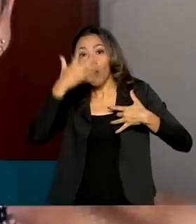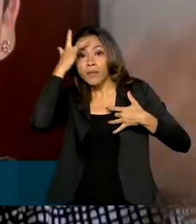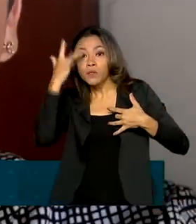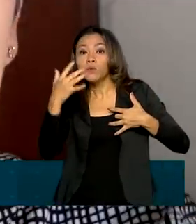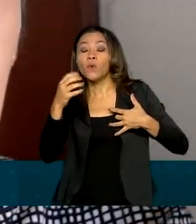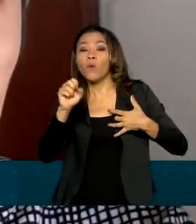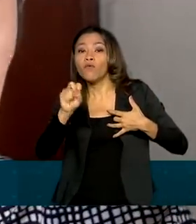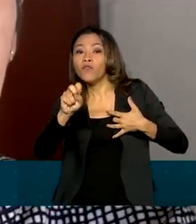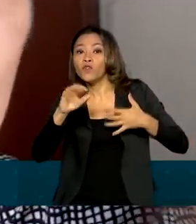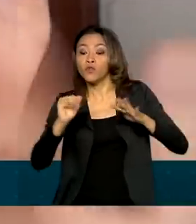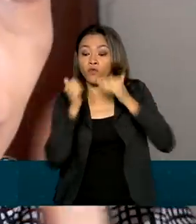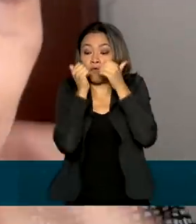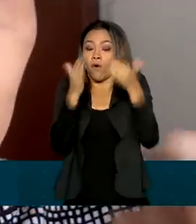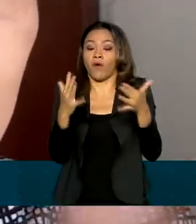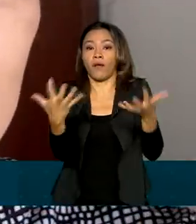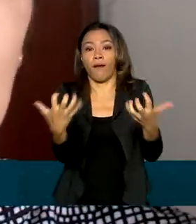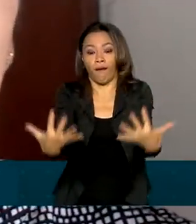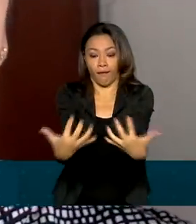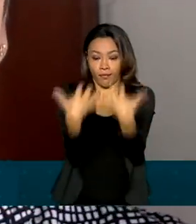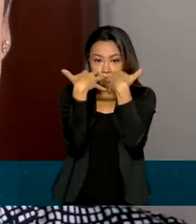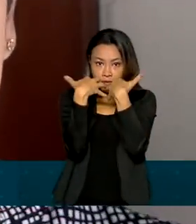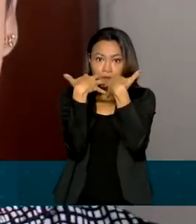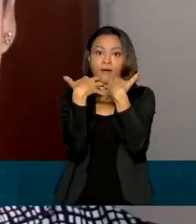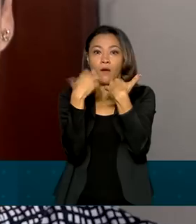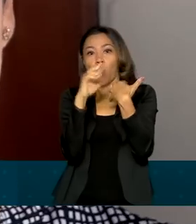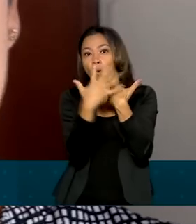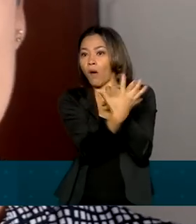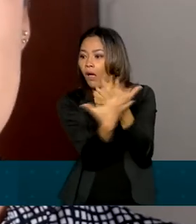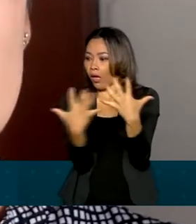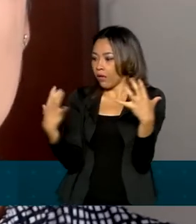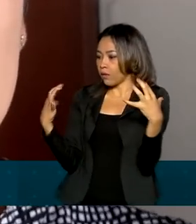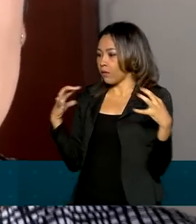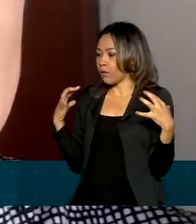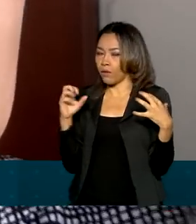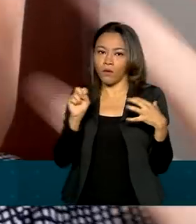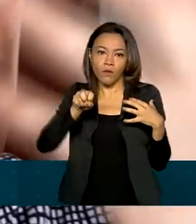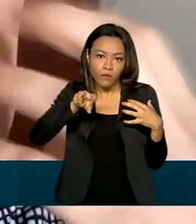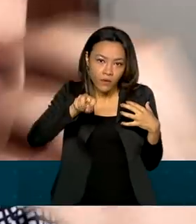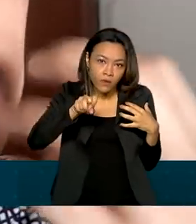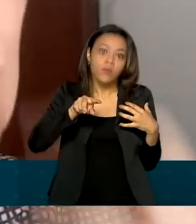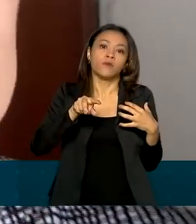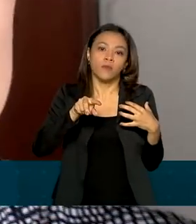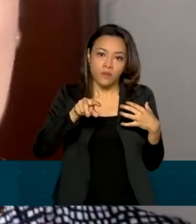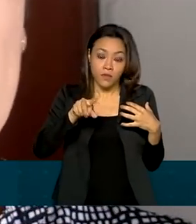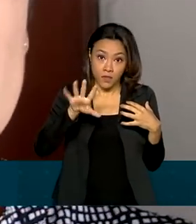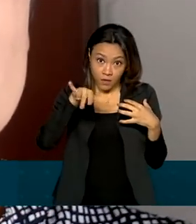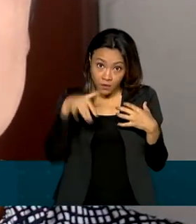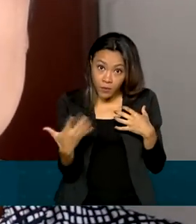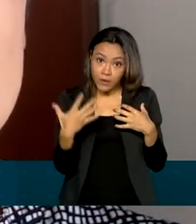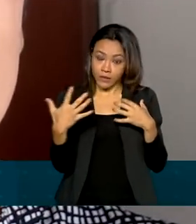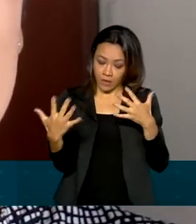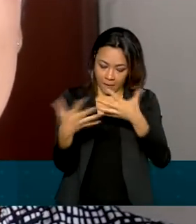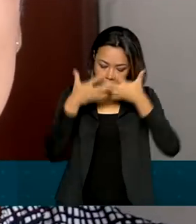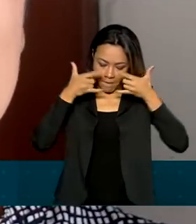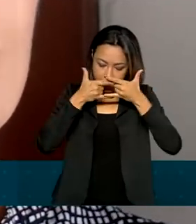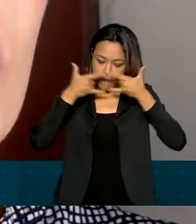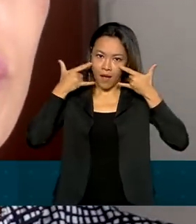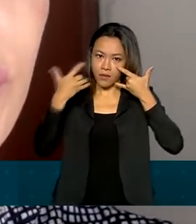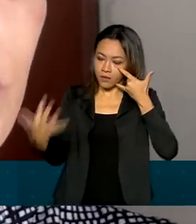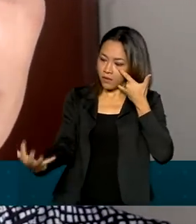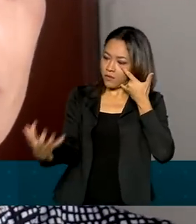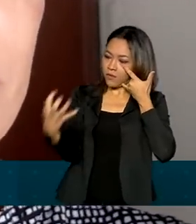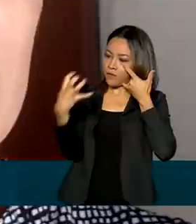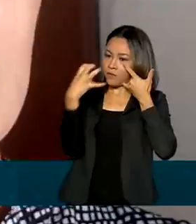vias aéreas, caso o vírus esteja ao redor dela, num ambiente contaminado, ao entrar em contato com a máscara, esse vírus